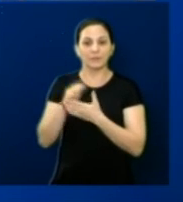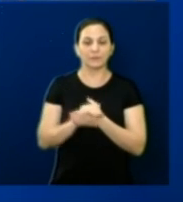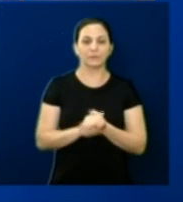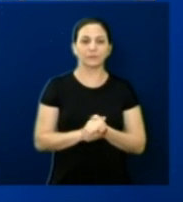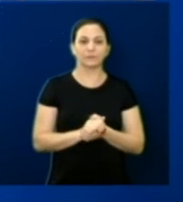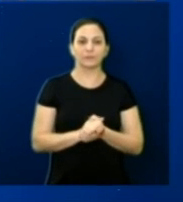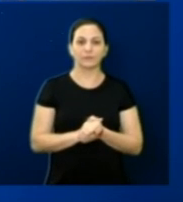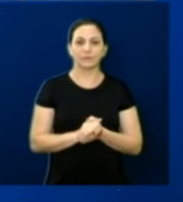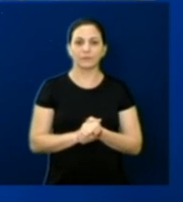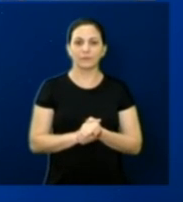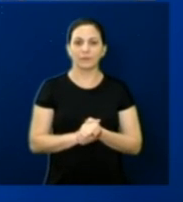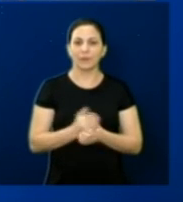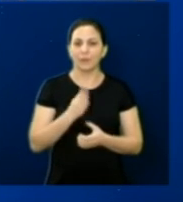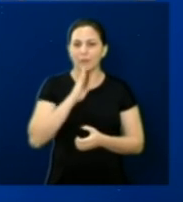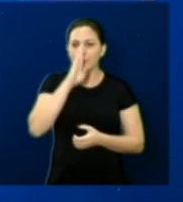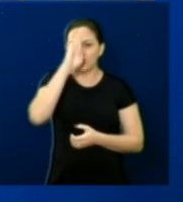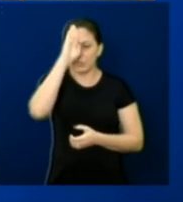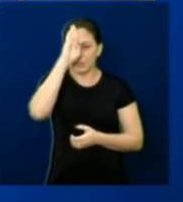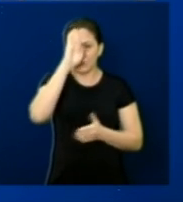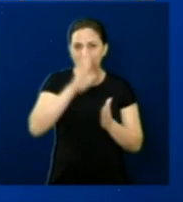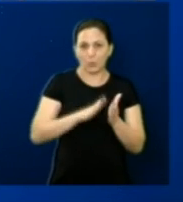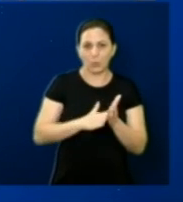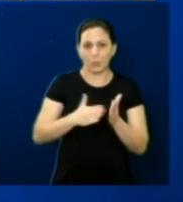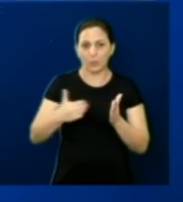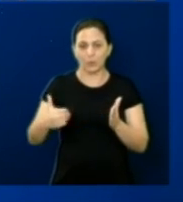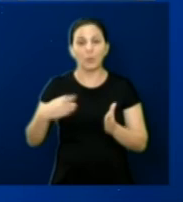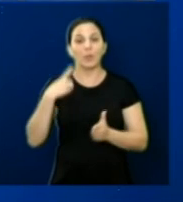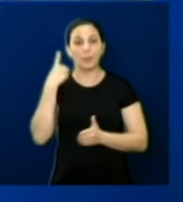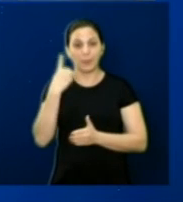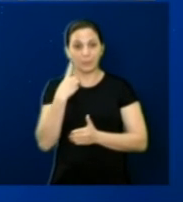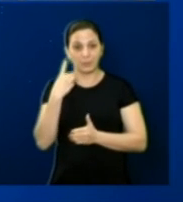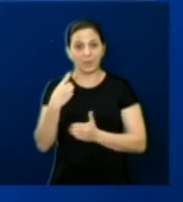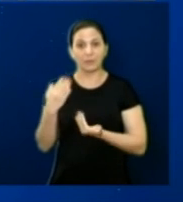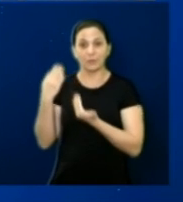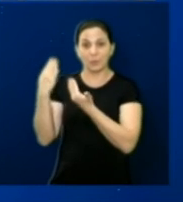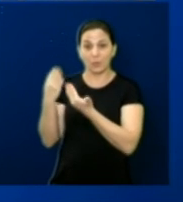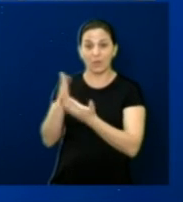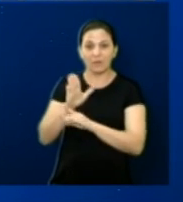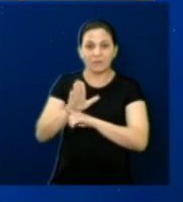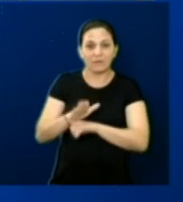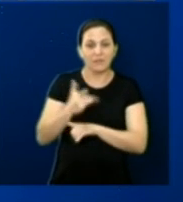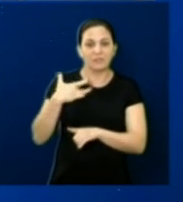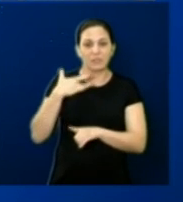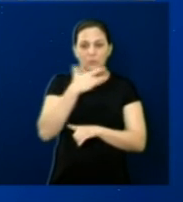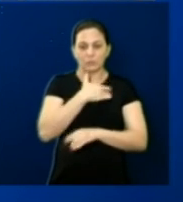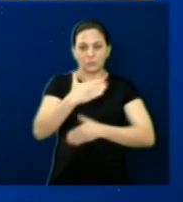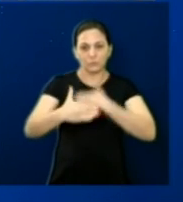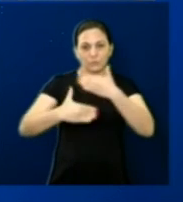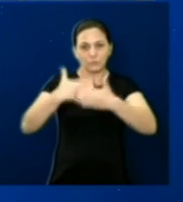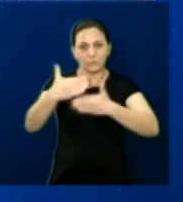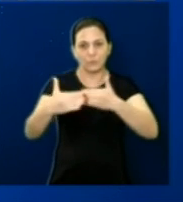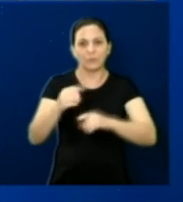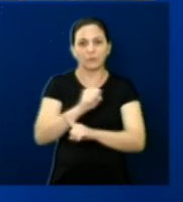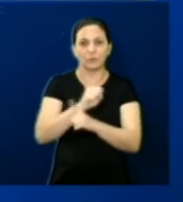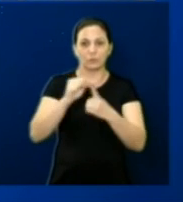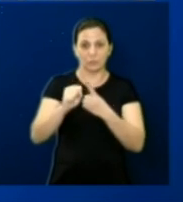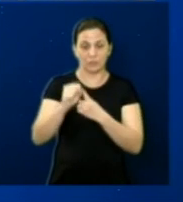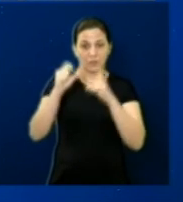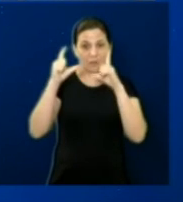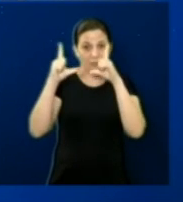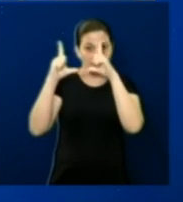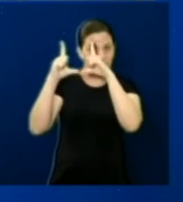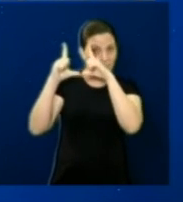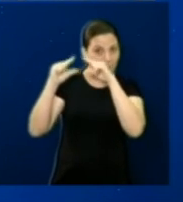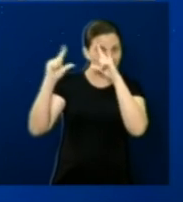vereador Rafael. A prioridade máxima em meu mandato, o mandato do Flavinho, é atender à saúde e à promoção social. Assinei nesta tarde aqui em Brasília,